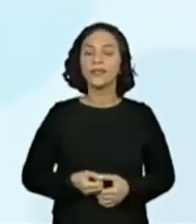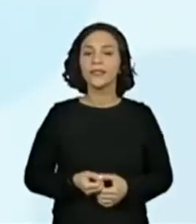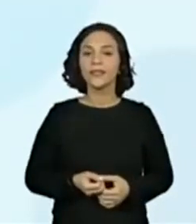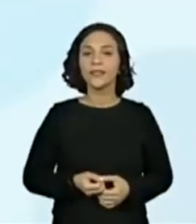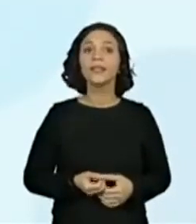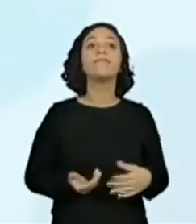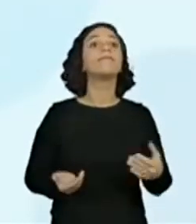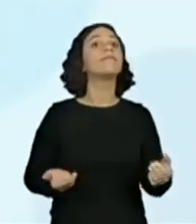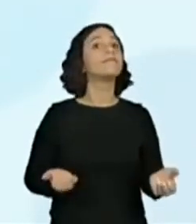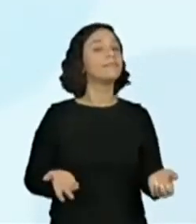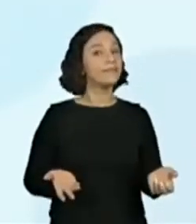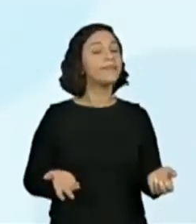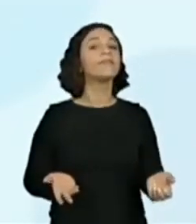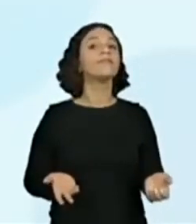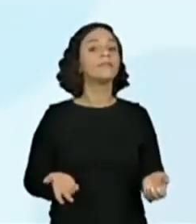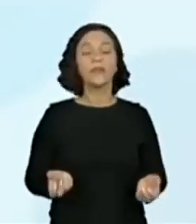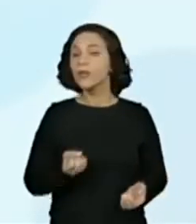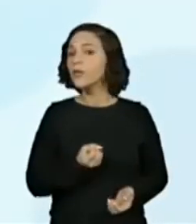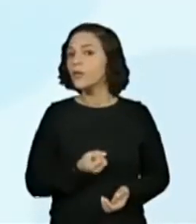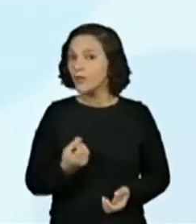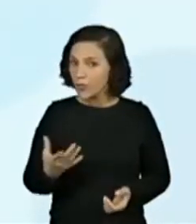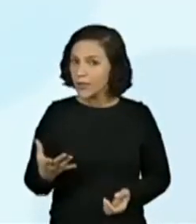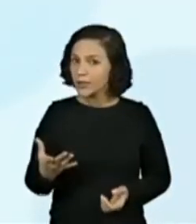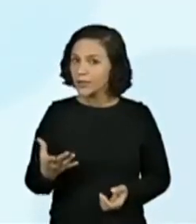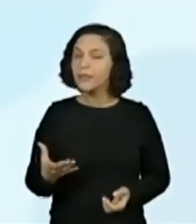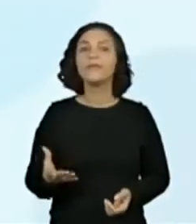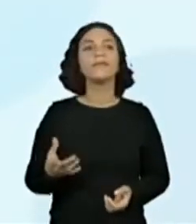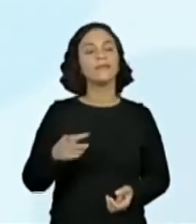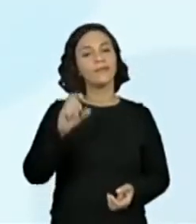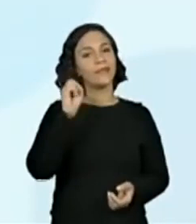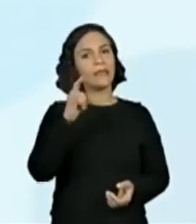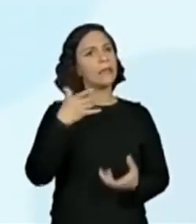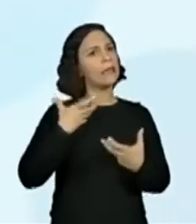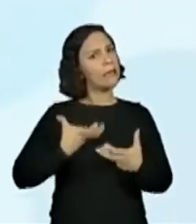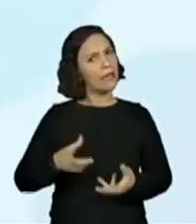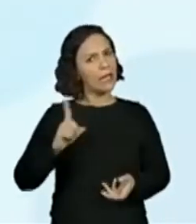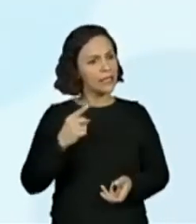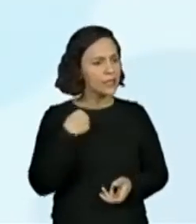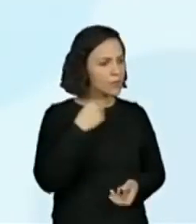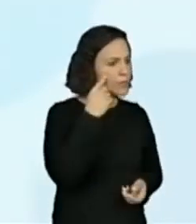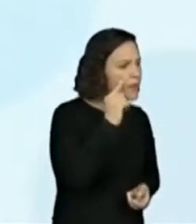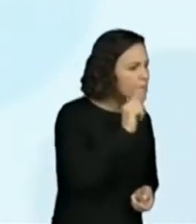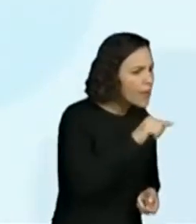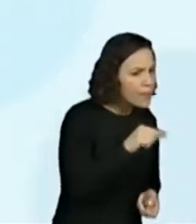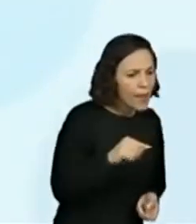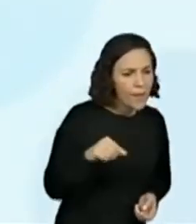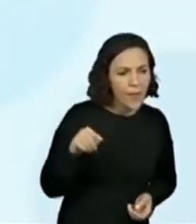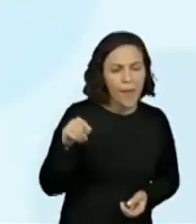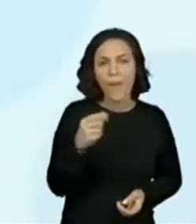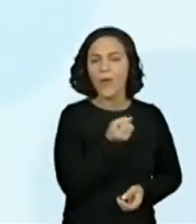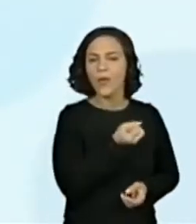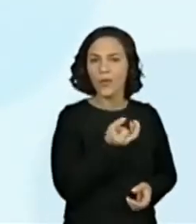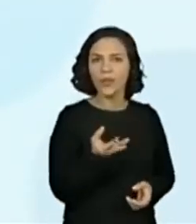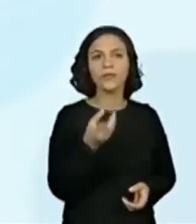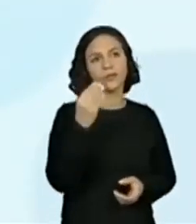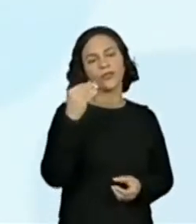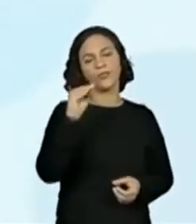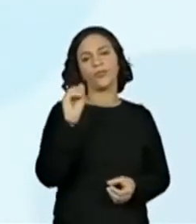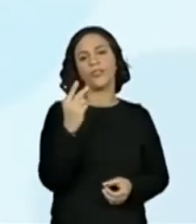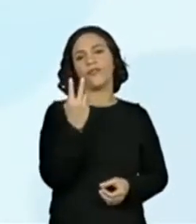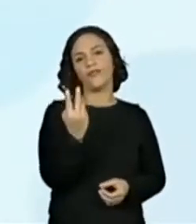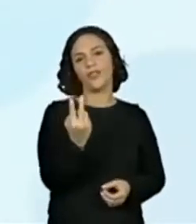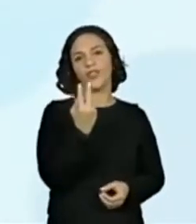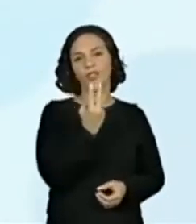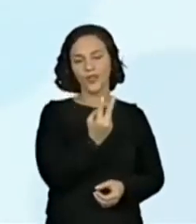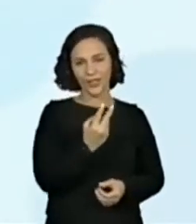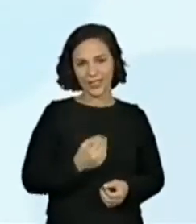lá. Quantas? A gente respondeu aqui. Lígia não se cansa, né? E contou quatorze. A gente já colocou aqui o resultado.